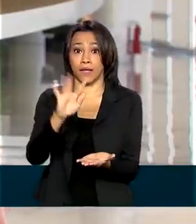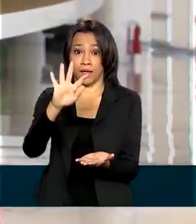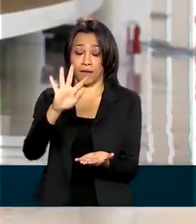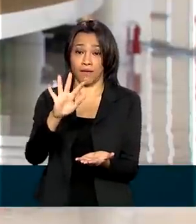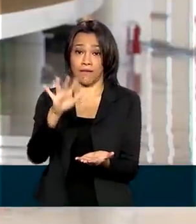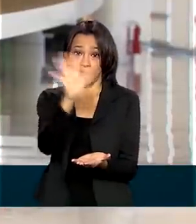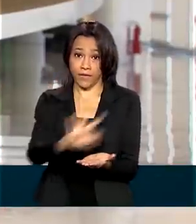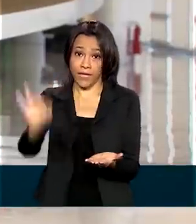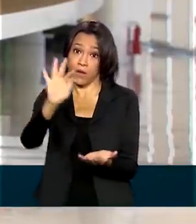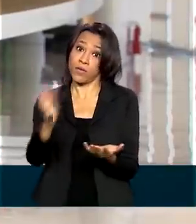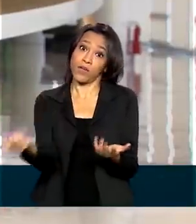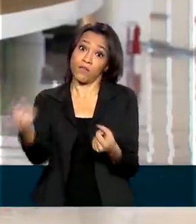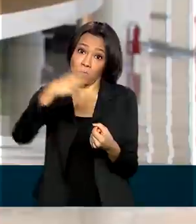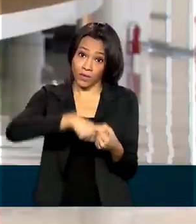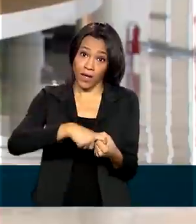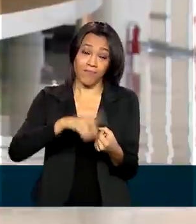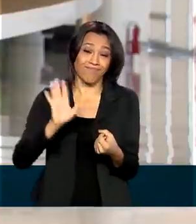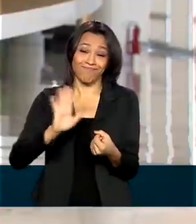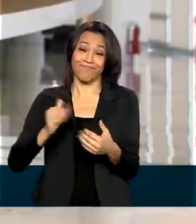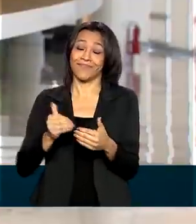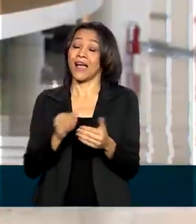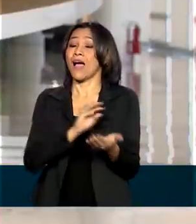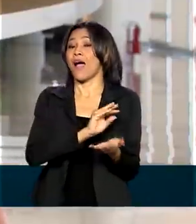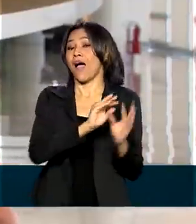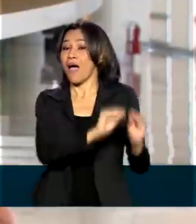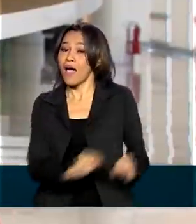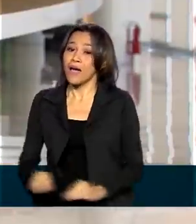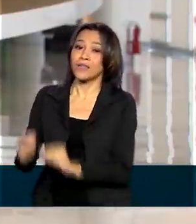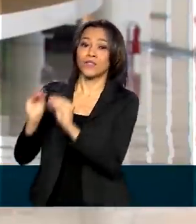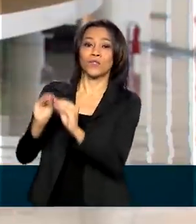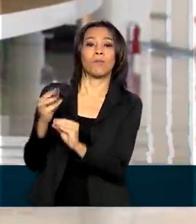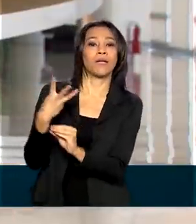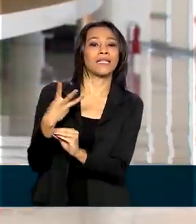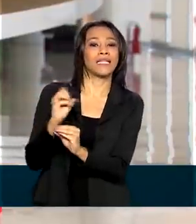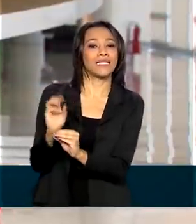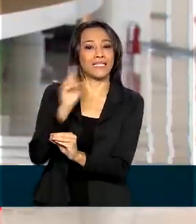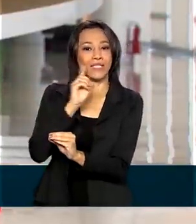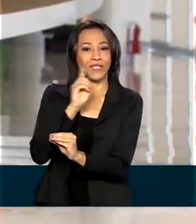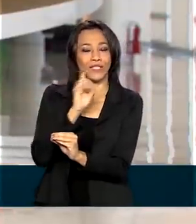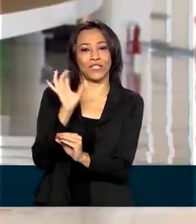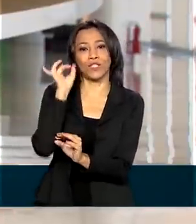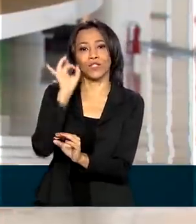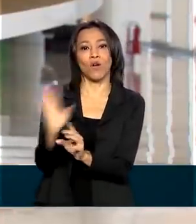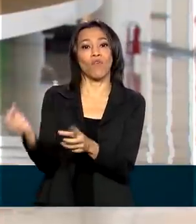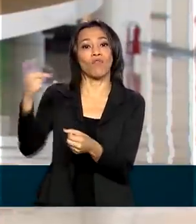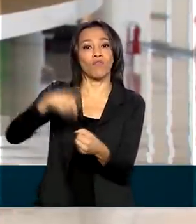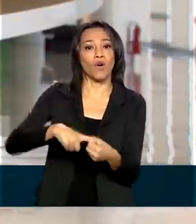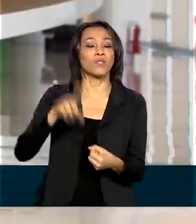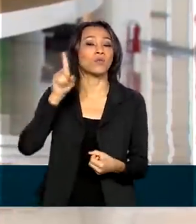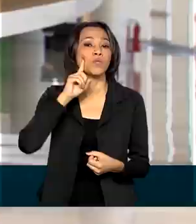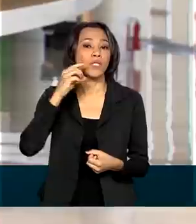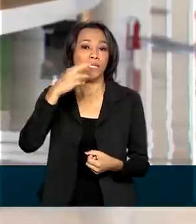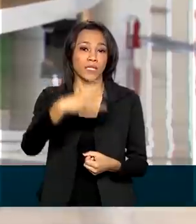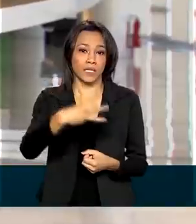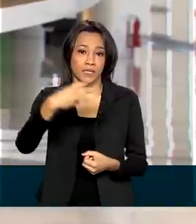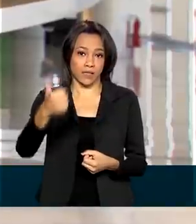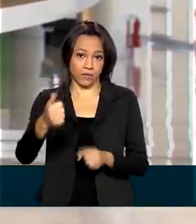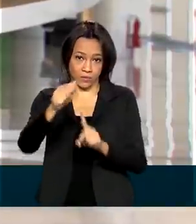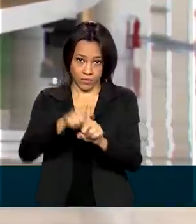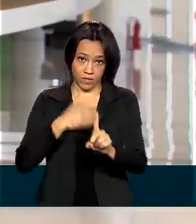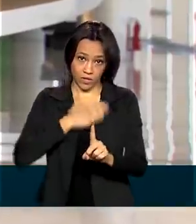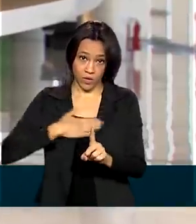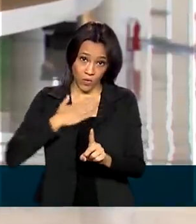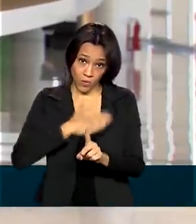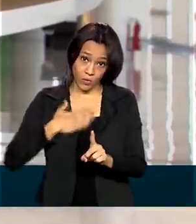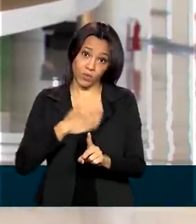E o atendimento foi adiado por mais 30 dias, ou seja, ele só vai ser retomado dia 31 de agosto. Até lá,